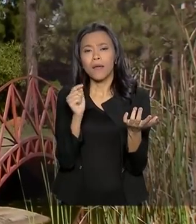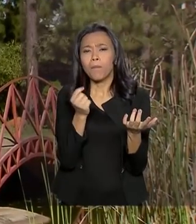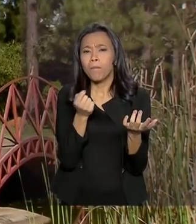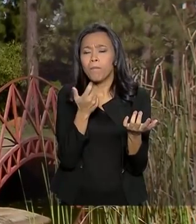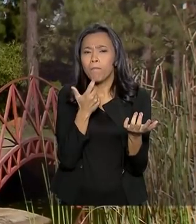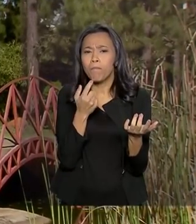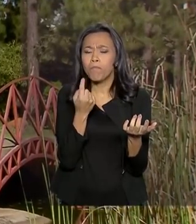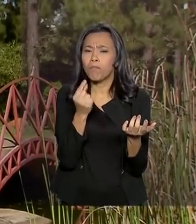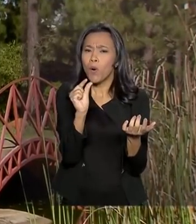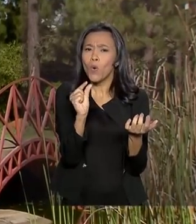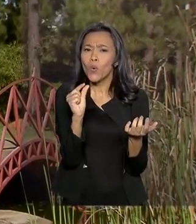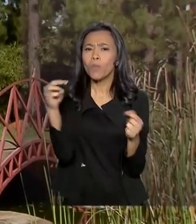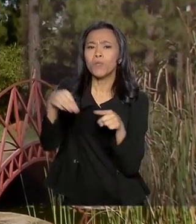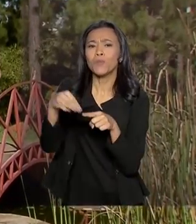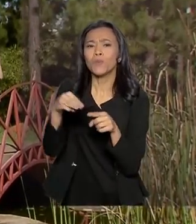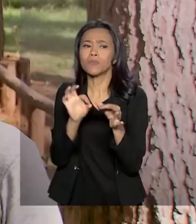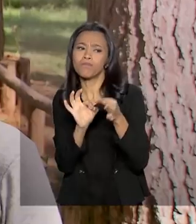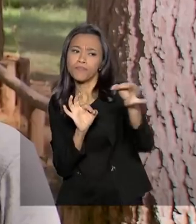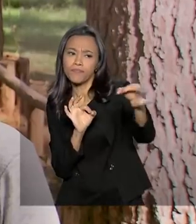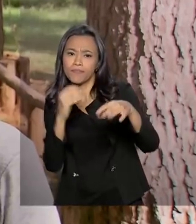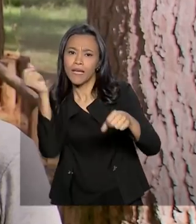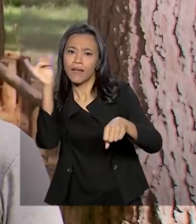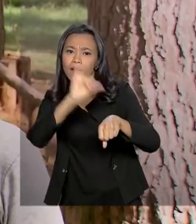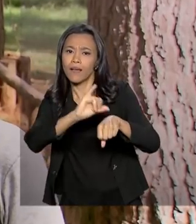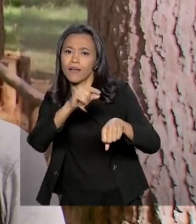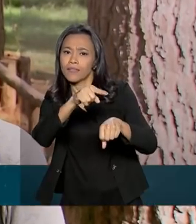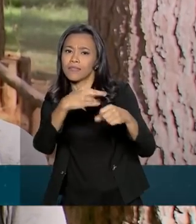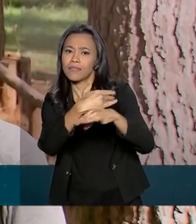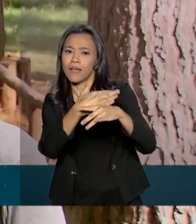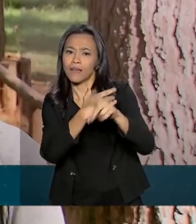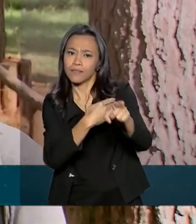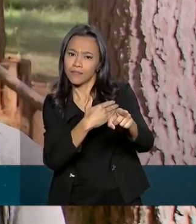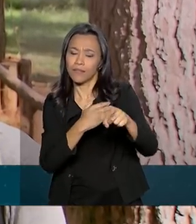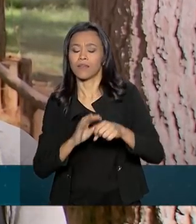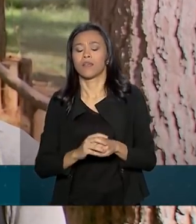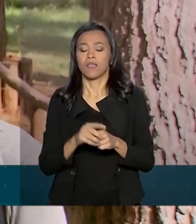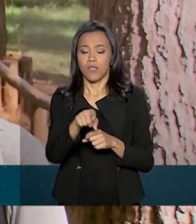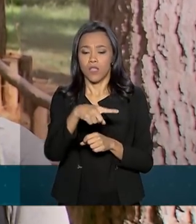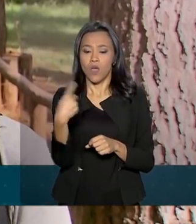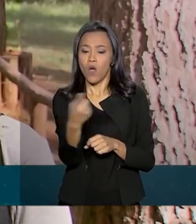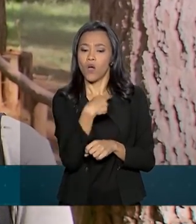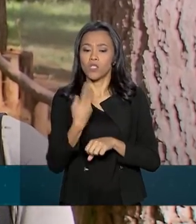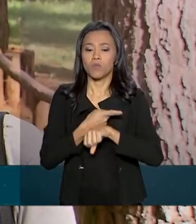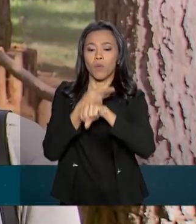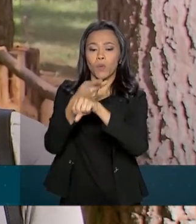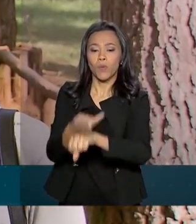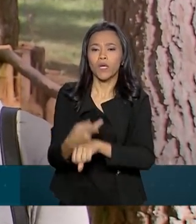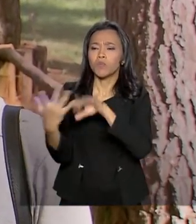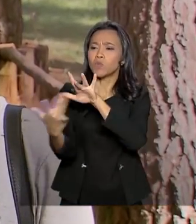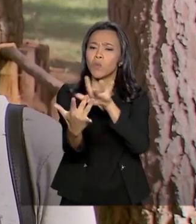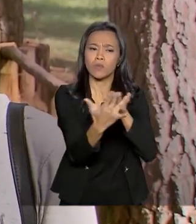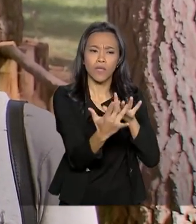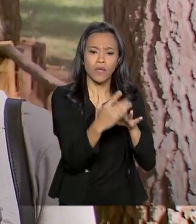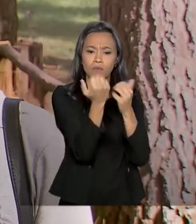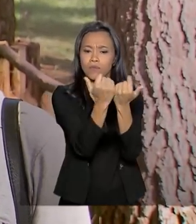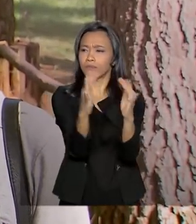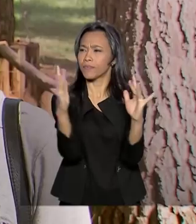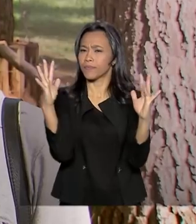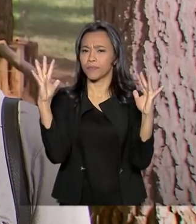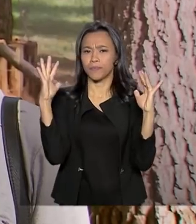poucos minutos da cidade movimentada. Nós estamos em busca de uma interação maior com a natureza